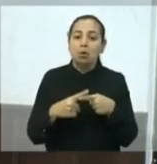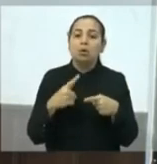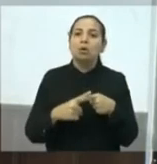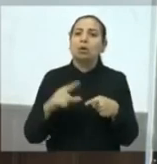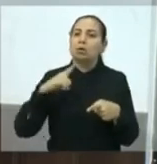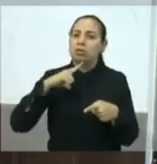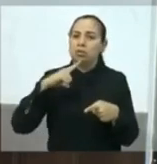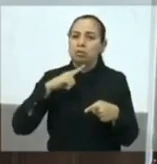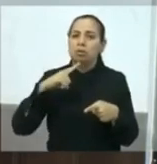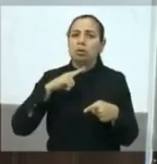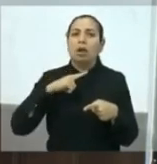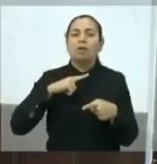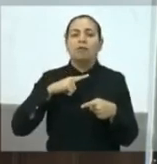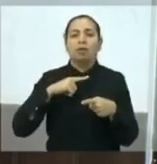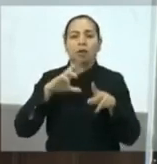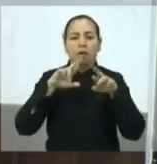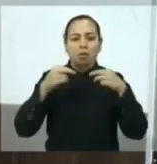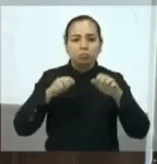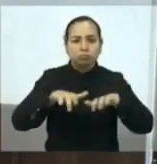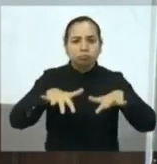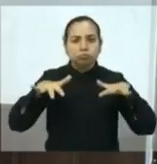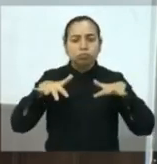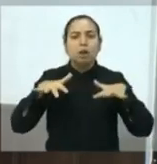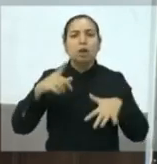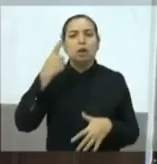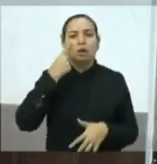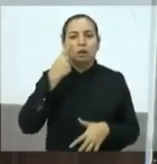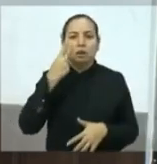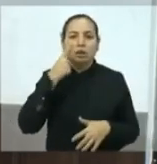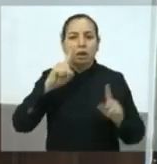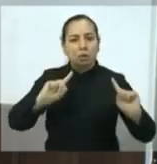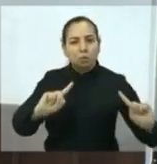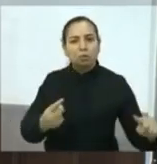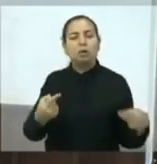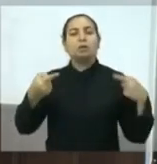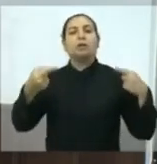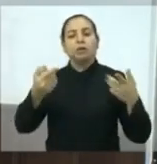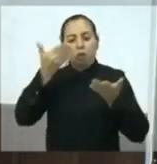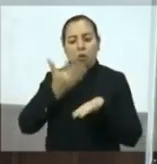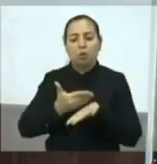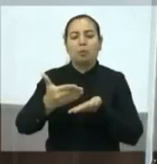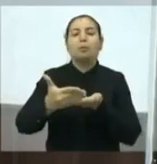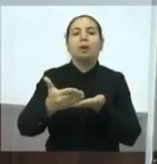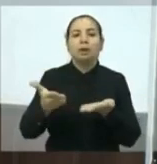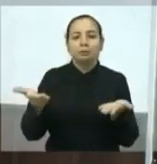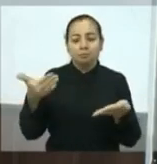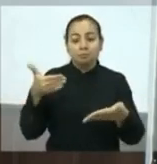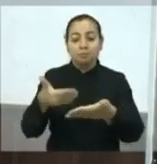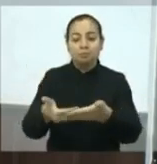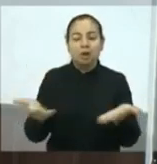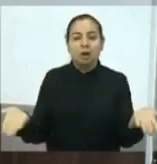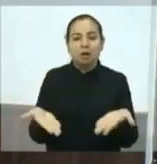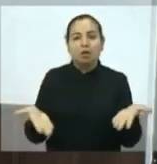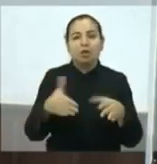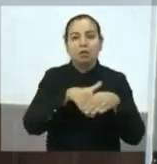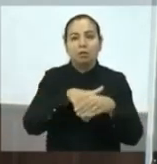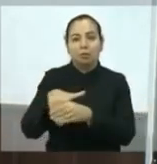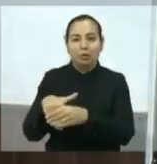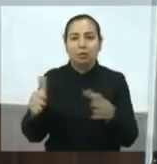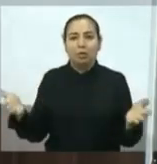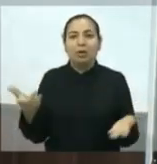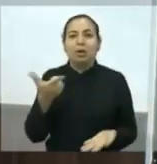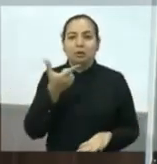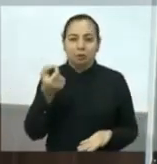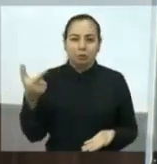convenção para o desafio que se iniciará breve da eleição de 2020. Muito